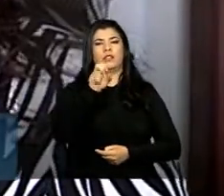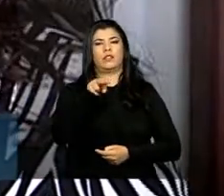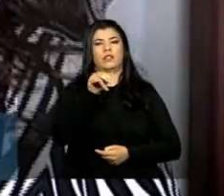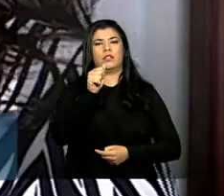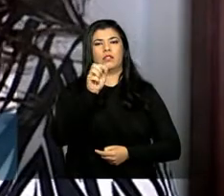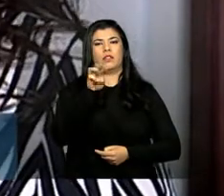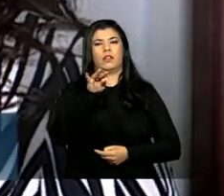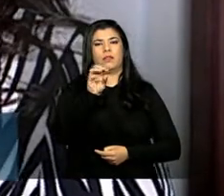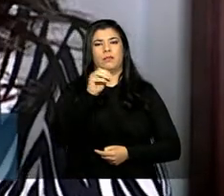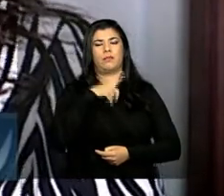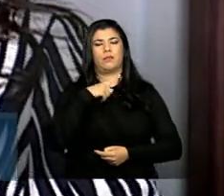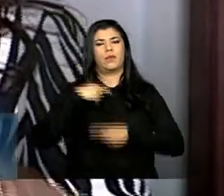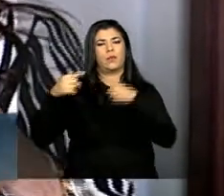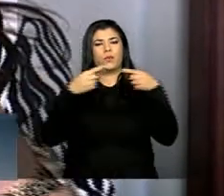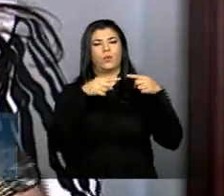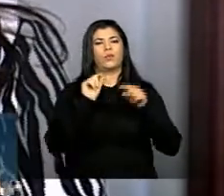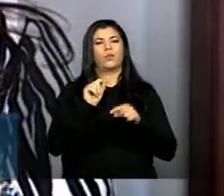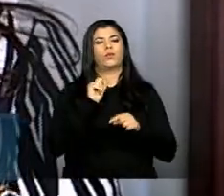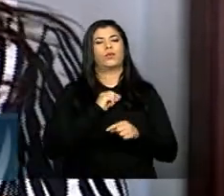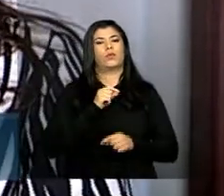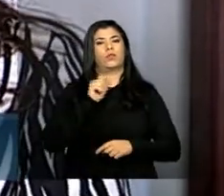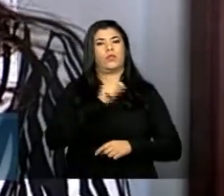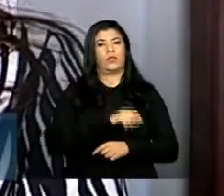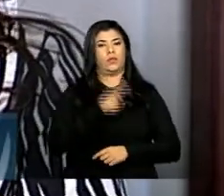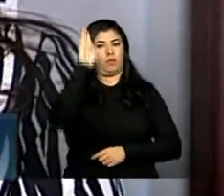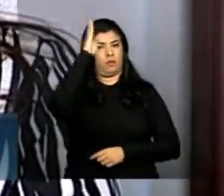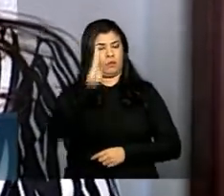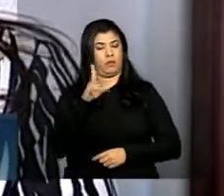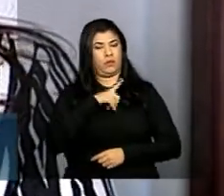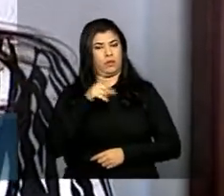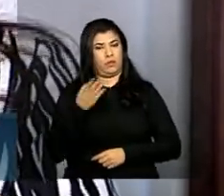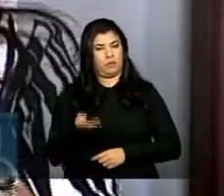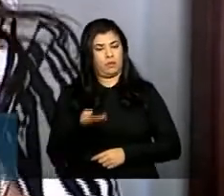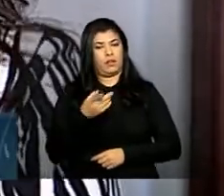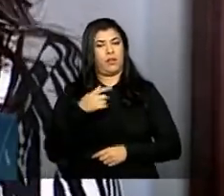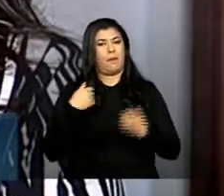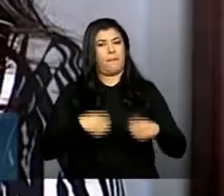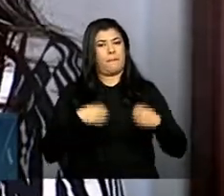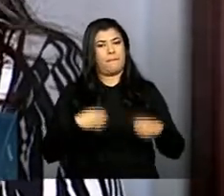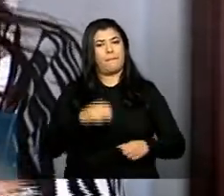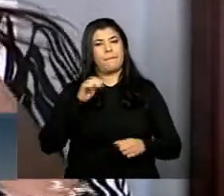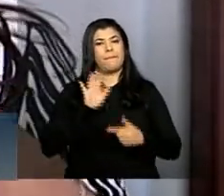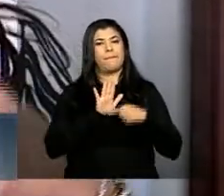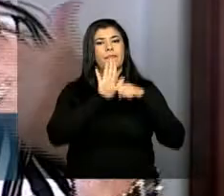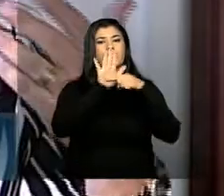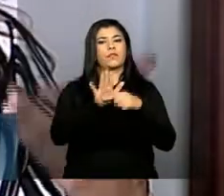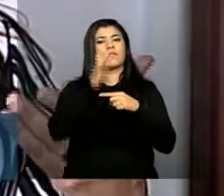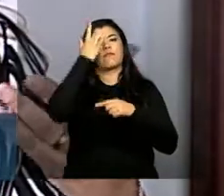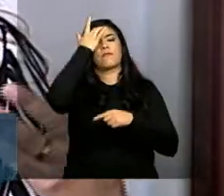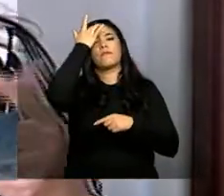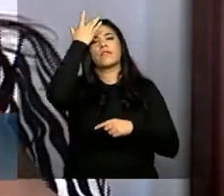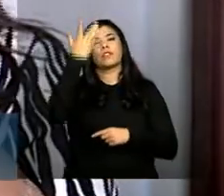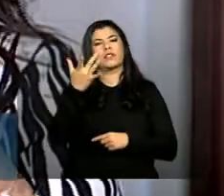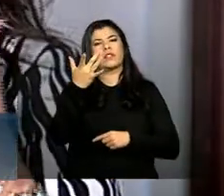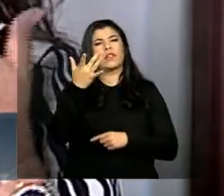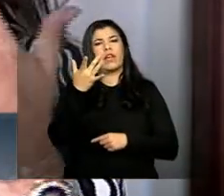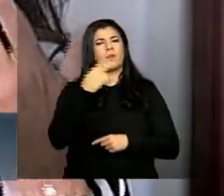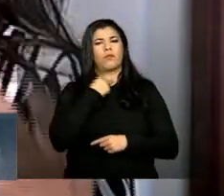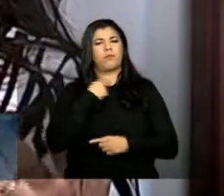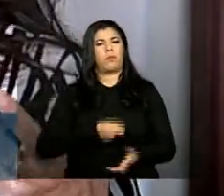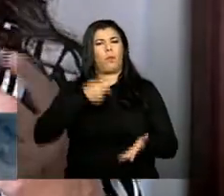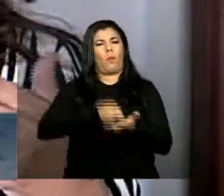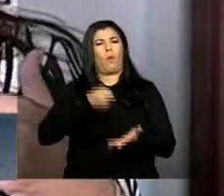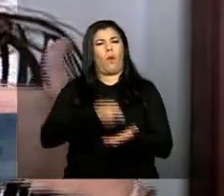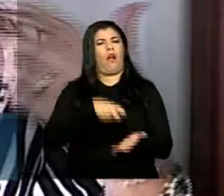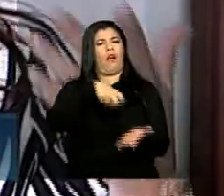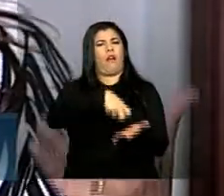estamos discutindo é que o Estado brasileiro ele tem que ser um Estado facilitador e não um Estado carrasco um Estado que